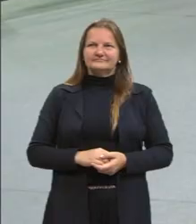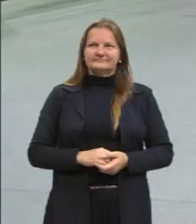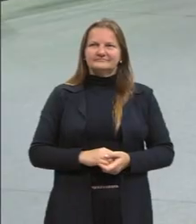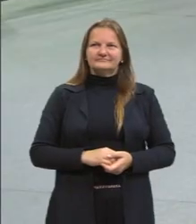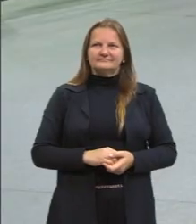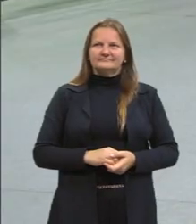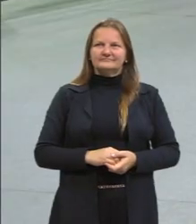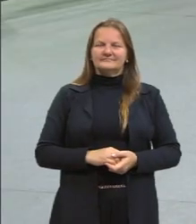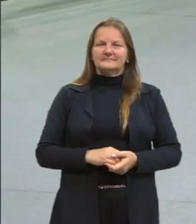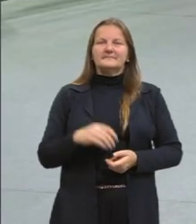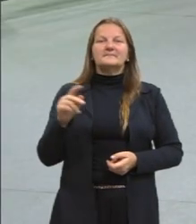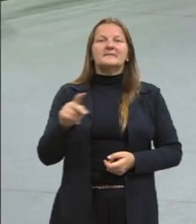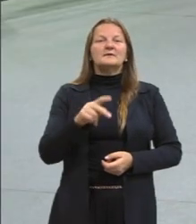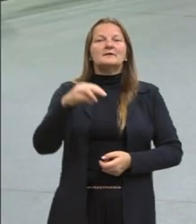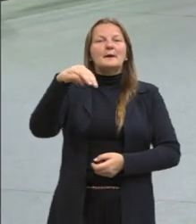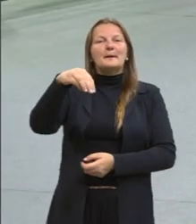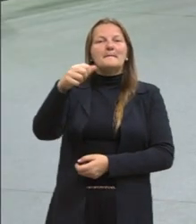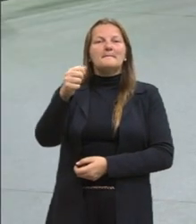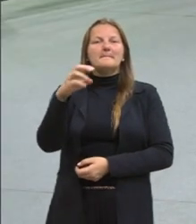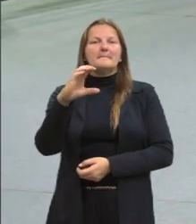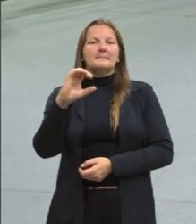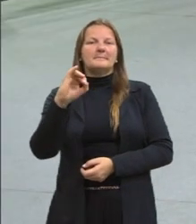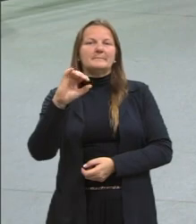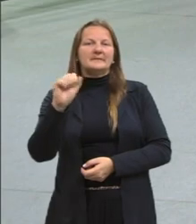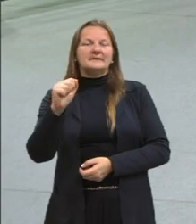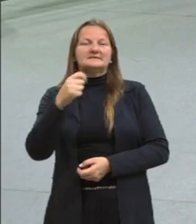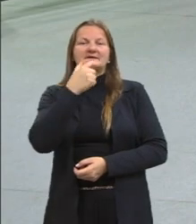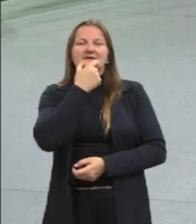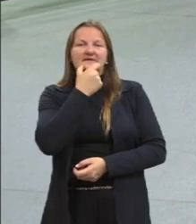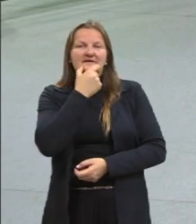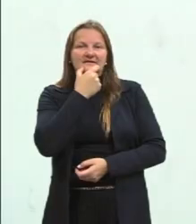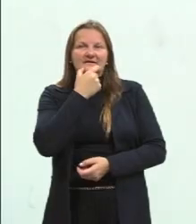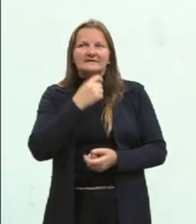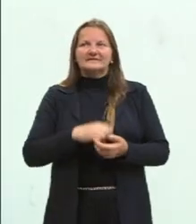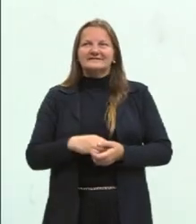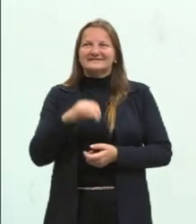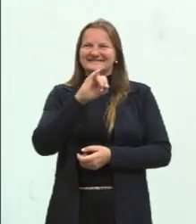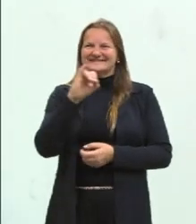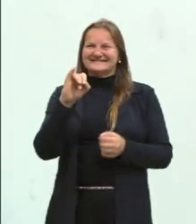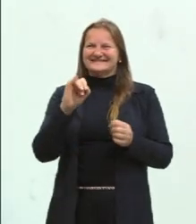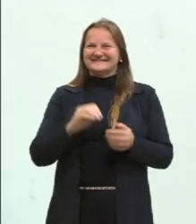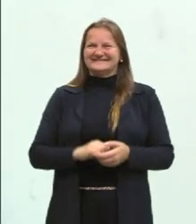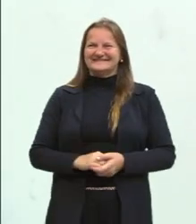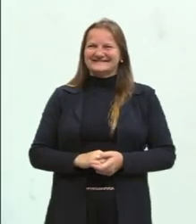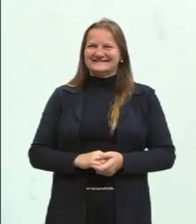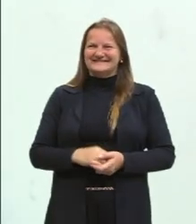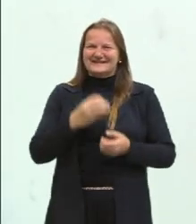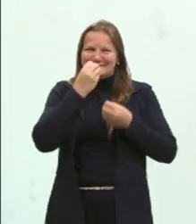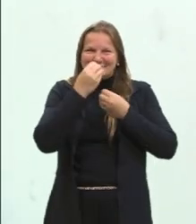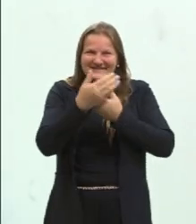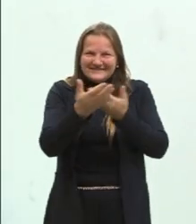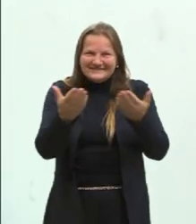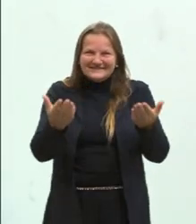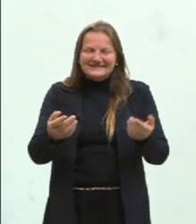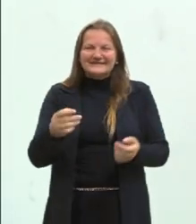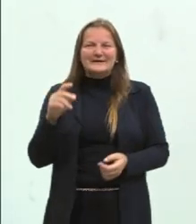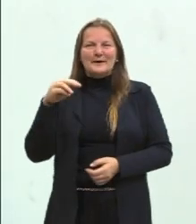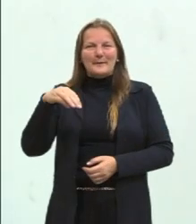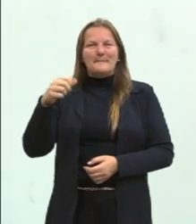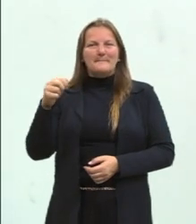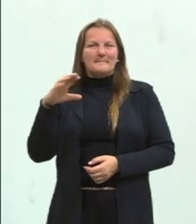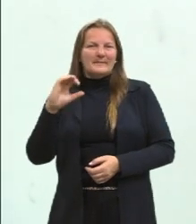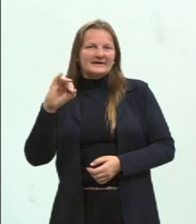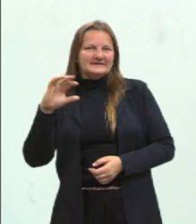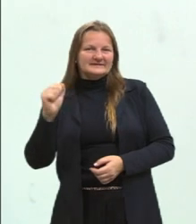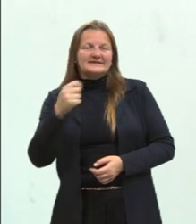E a professora Márcia, de língua inglesa. Olá pessoal, tudo bem com vocês? Eu sou a Márcia, sou